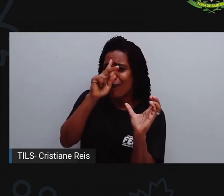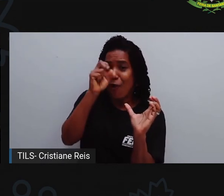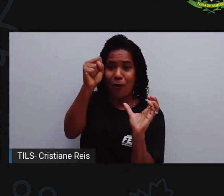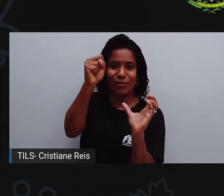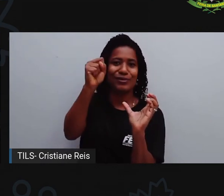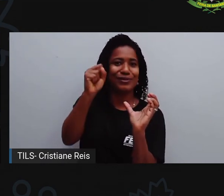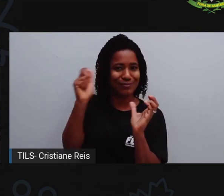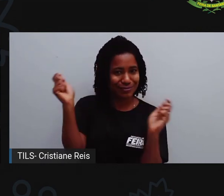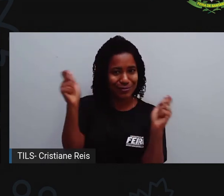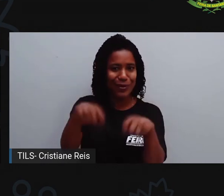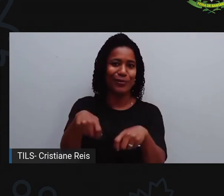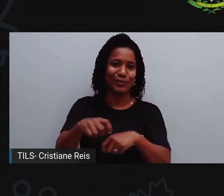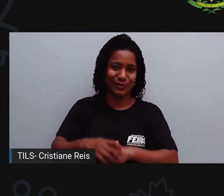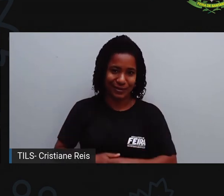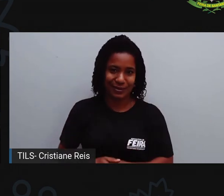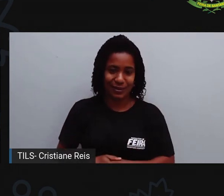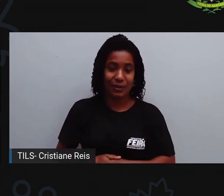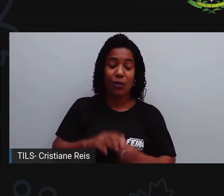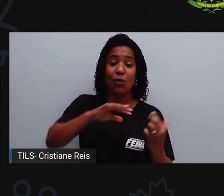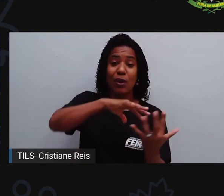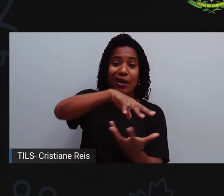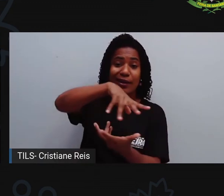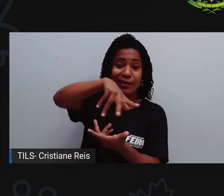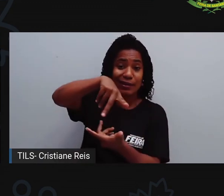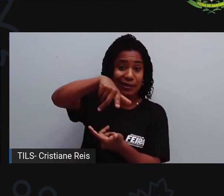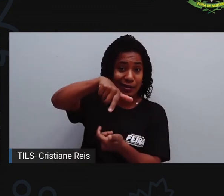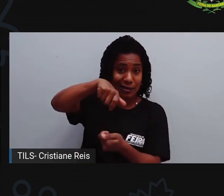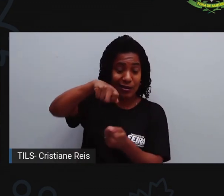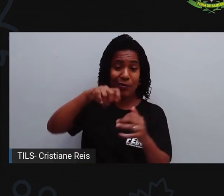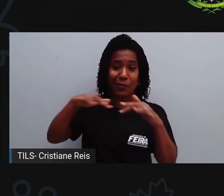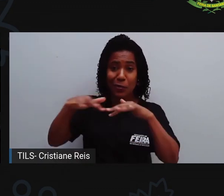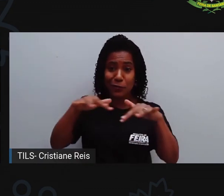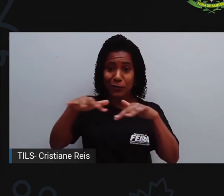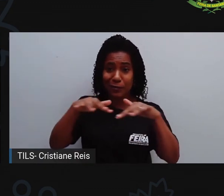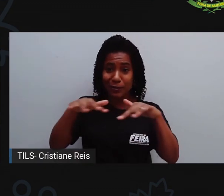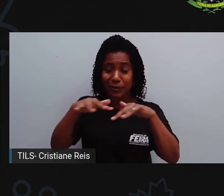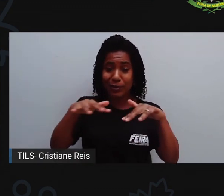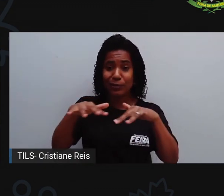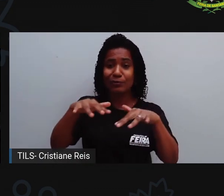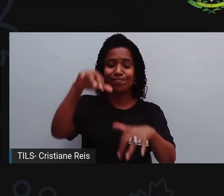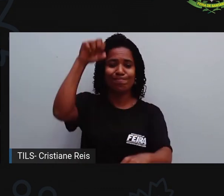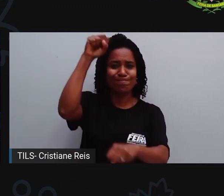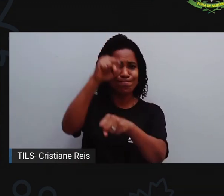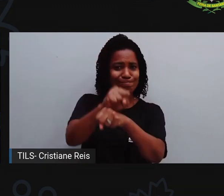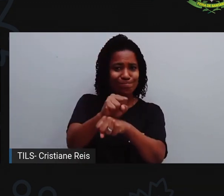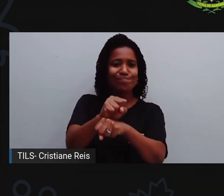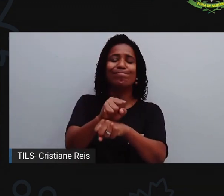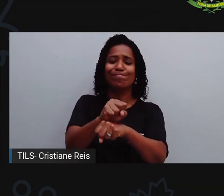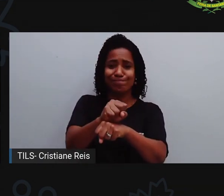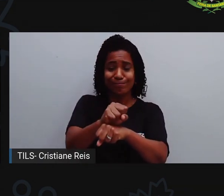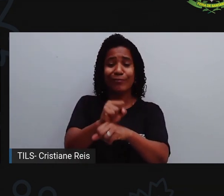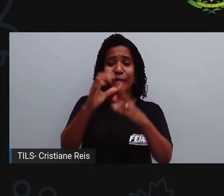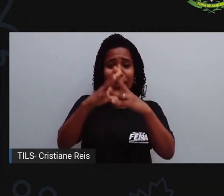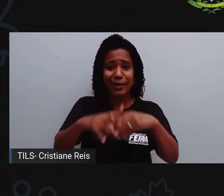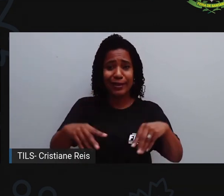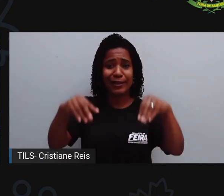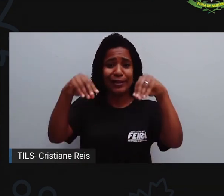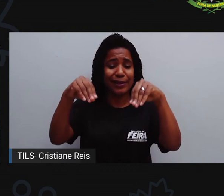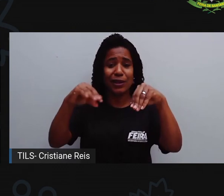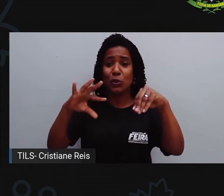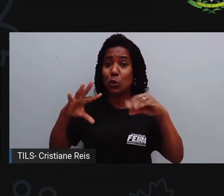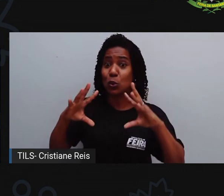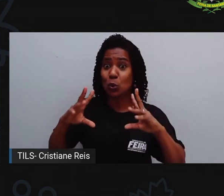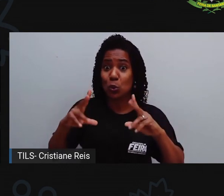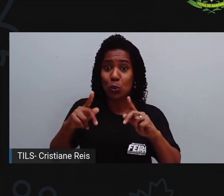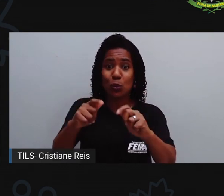de se parasse esse movimento, tudo fosse arrancado da Terra violentamente, né? Além disso, e